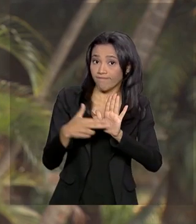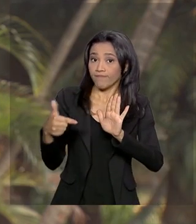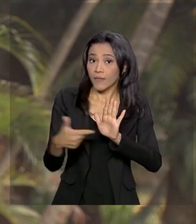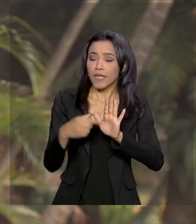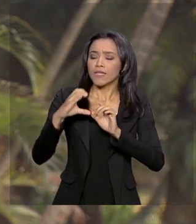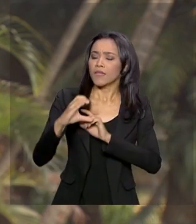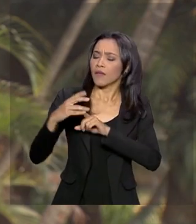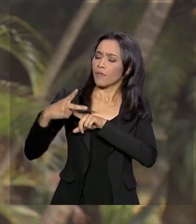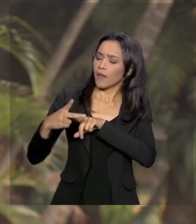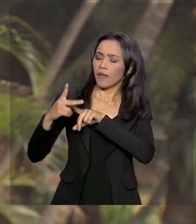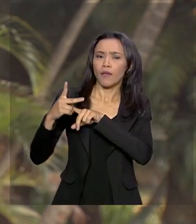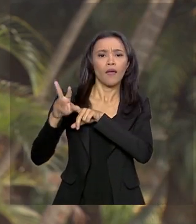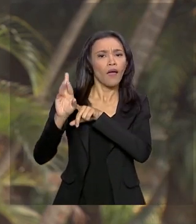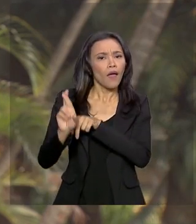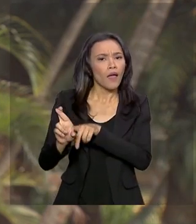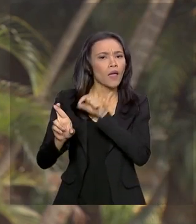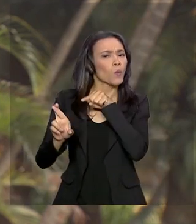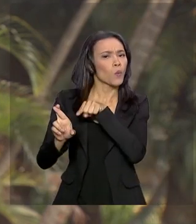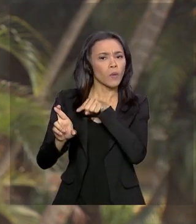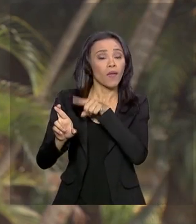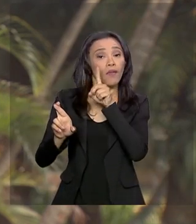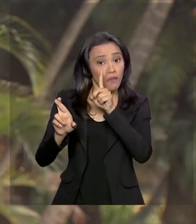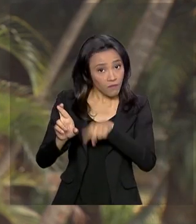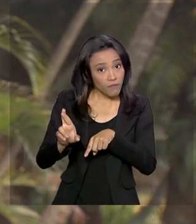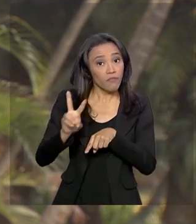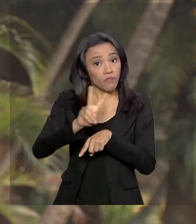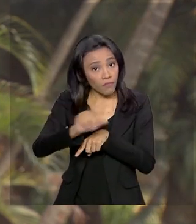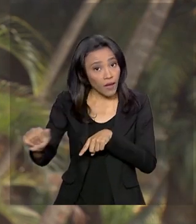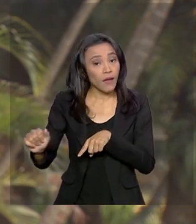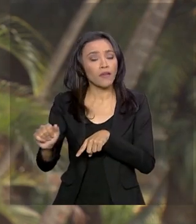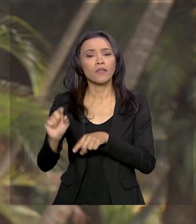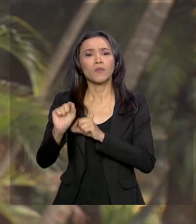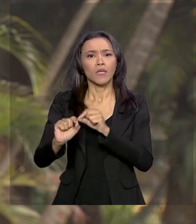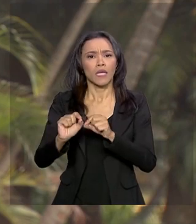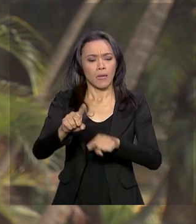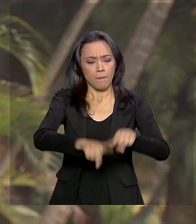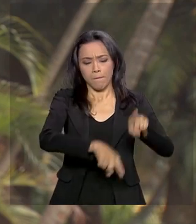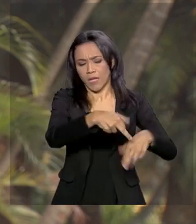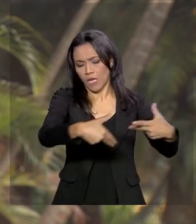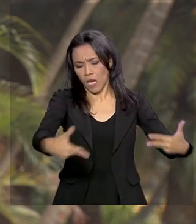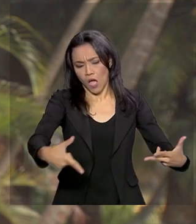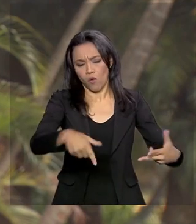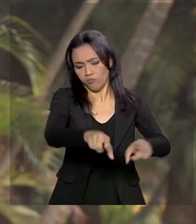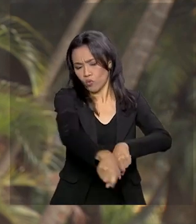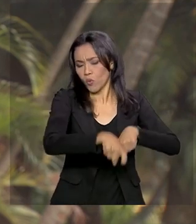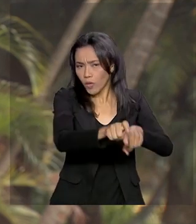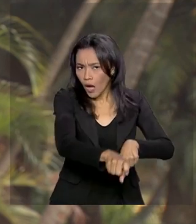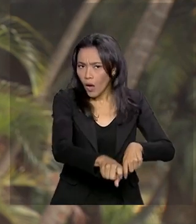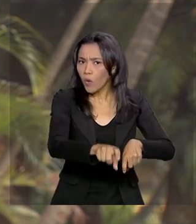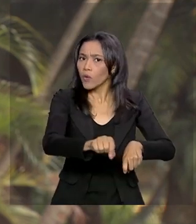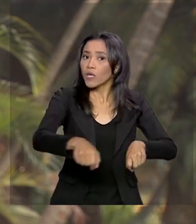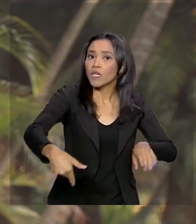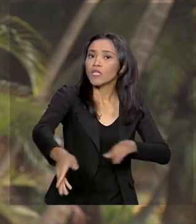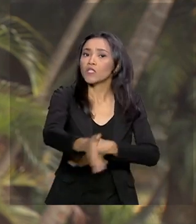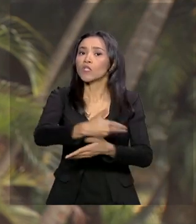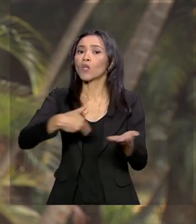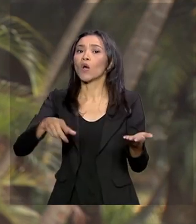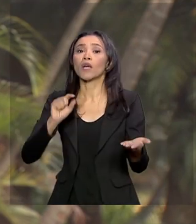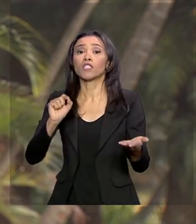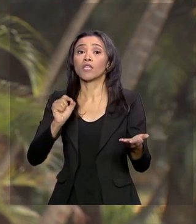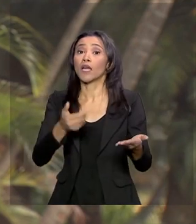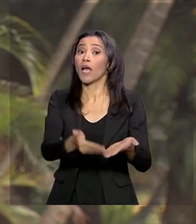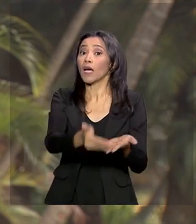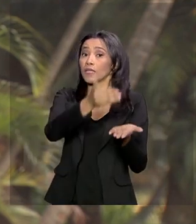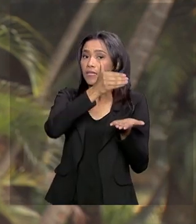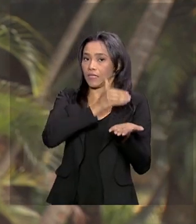CPR é a garantia que o produtor dá de que vai entregar determinado produto rural, geralmente em troca do adiantamento do